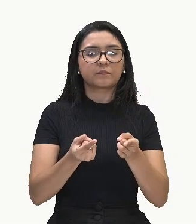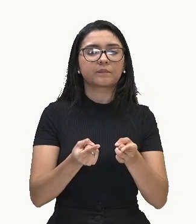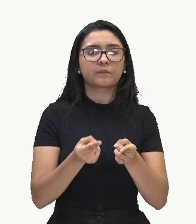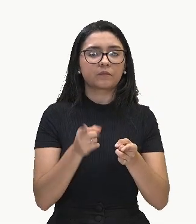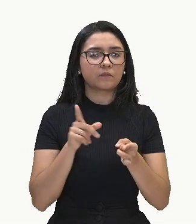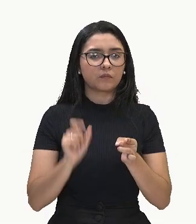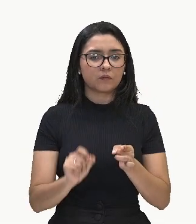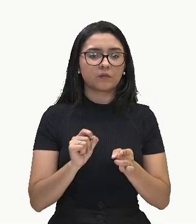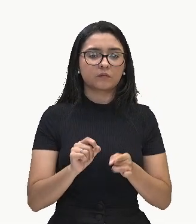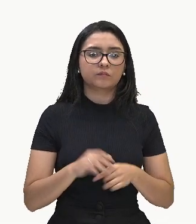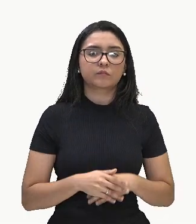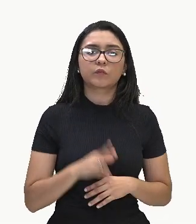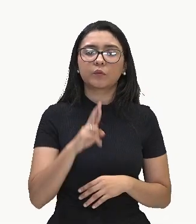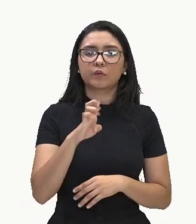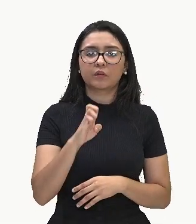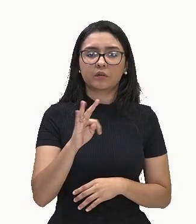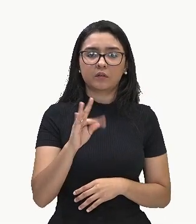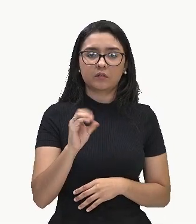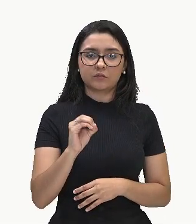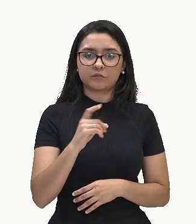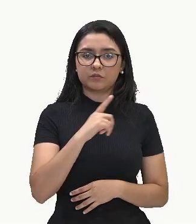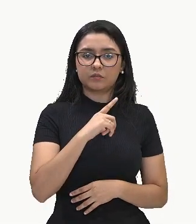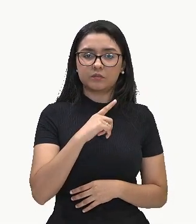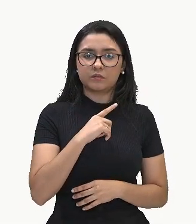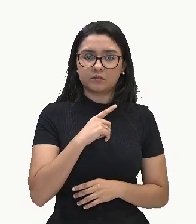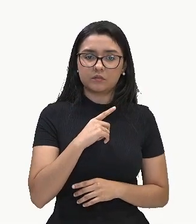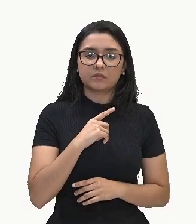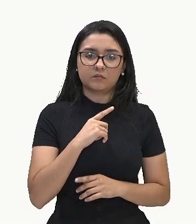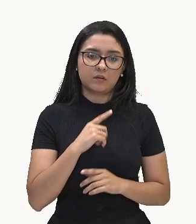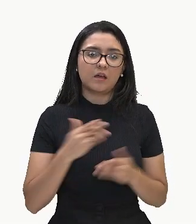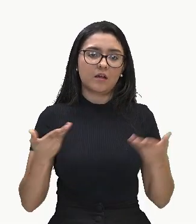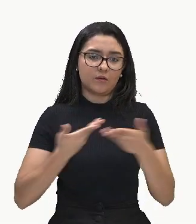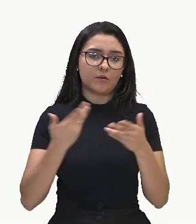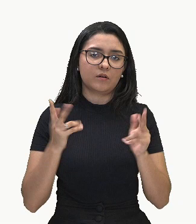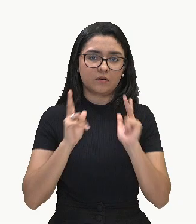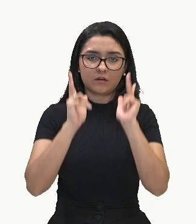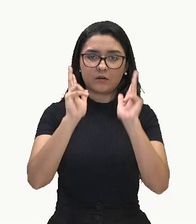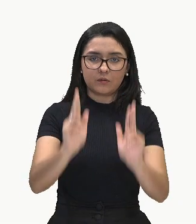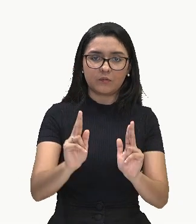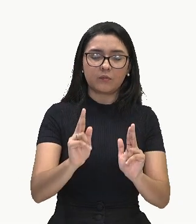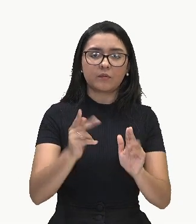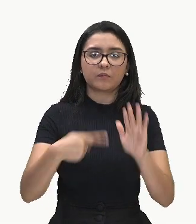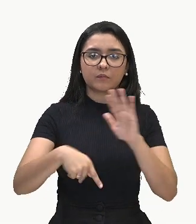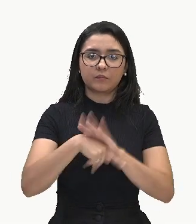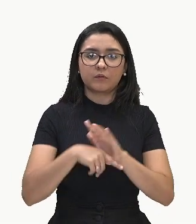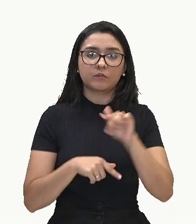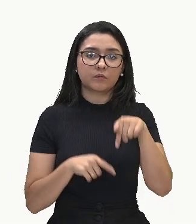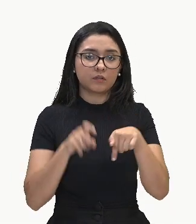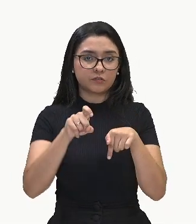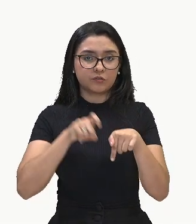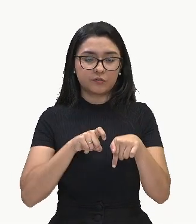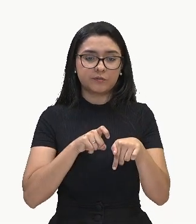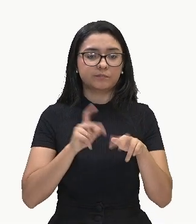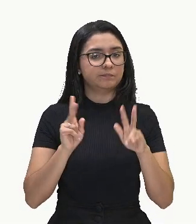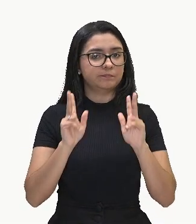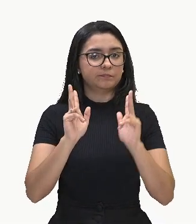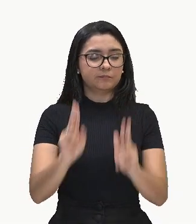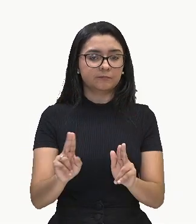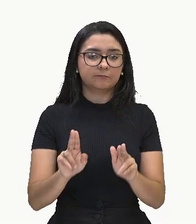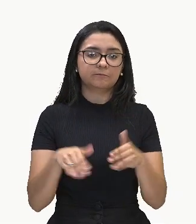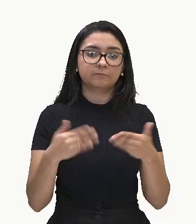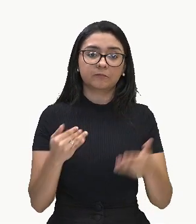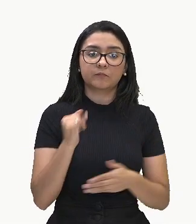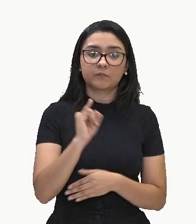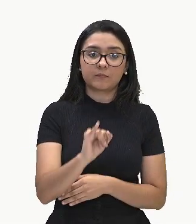nosso resto possui o mesmo grau do nosso quociente. Tá bom? Então, se ele